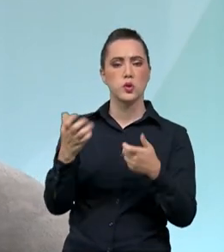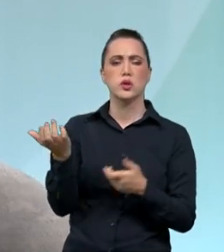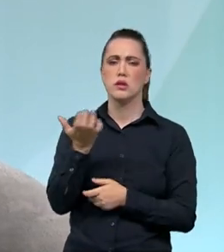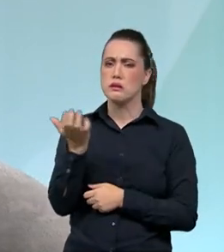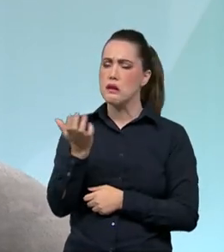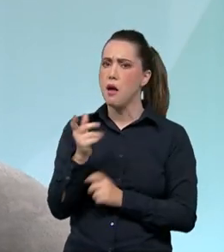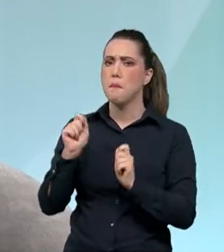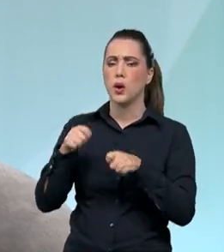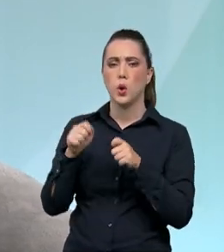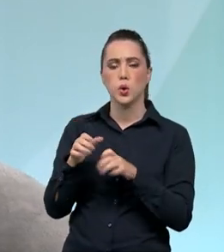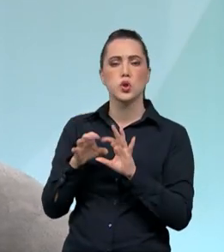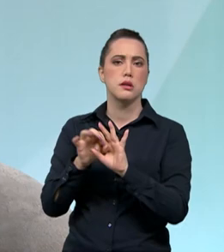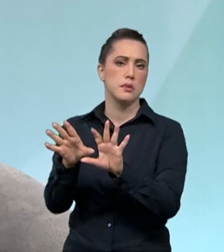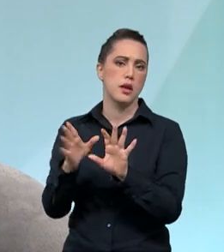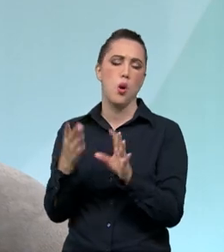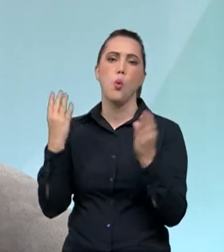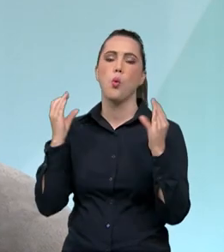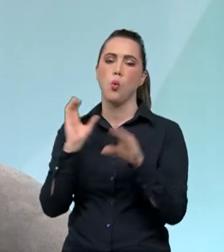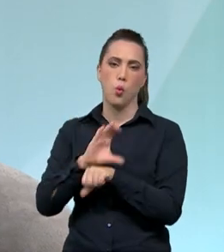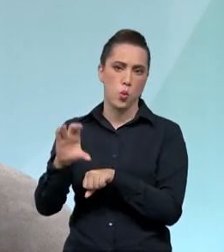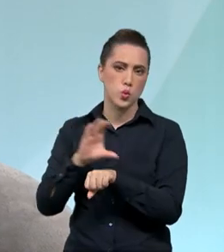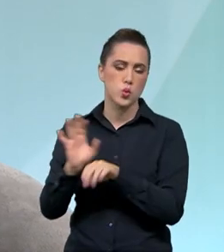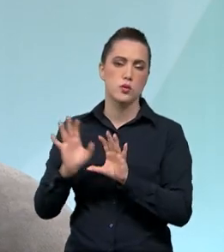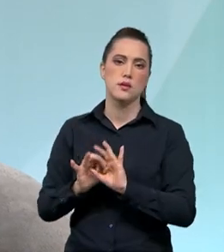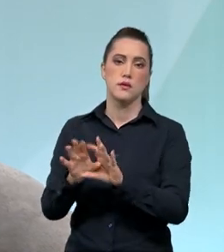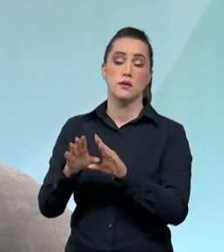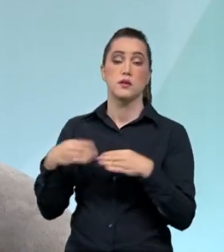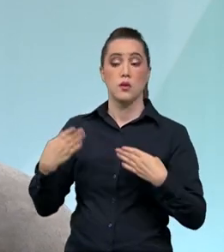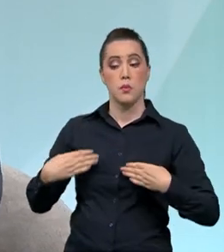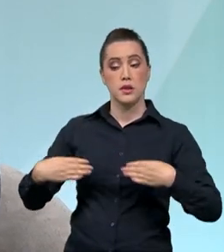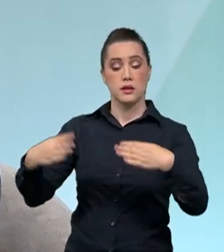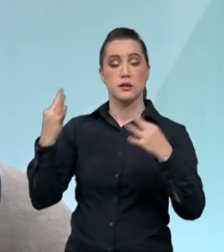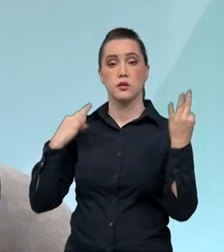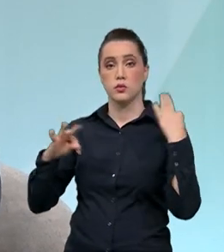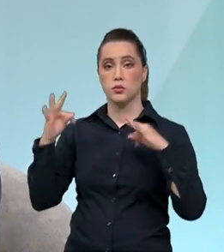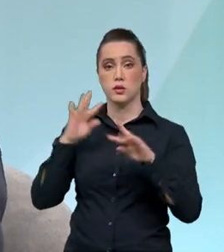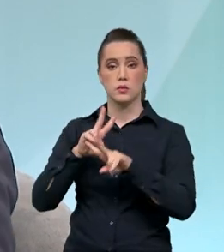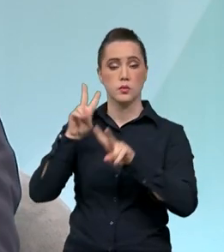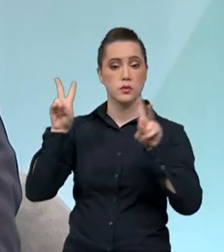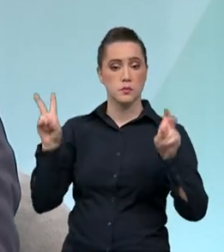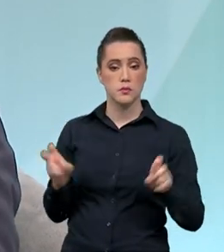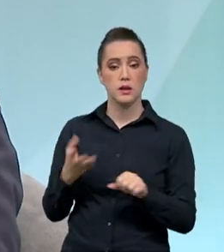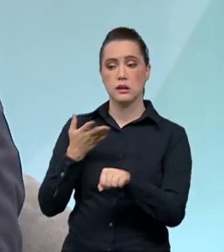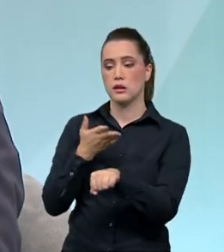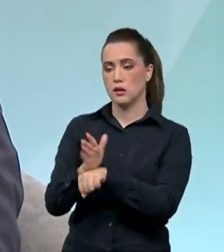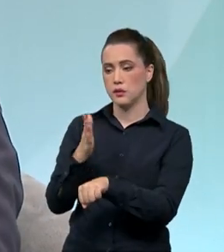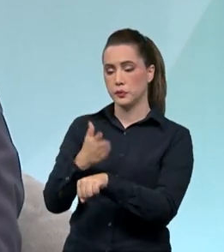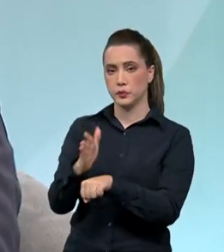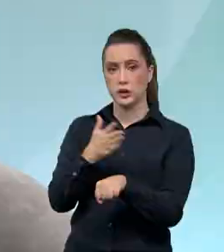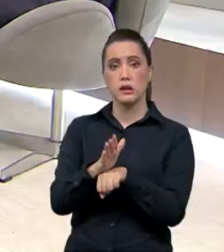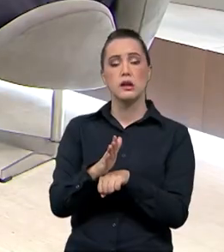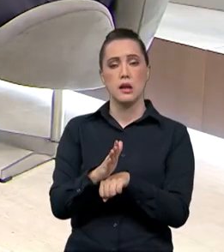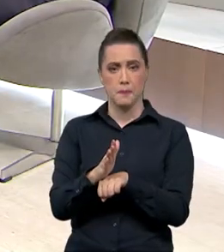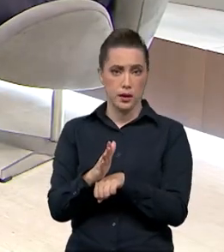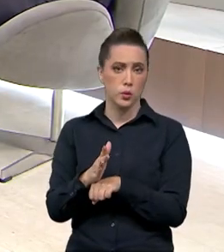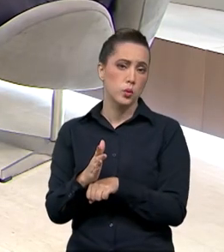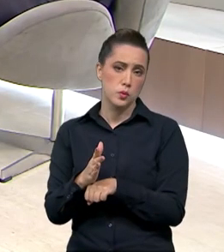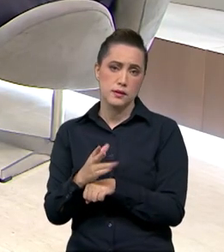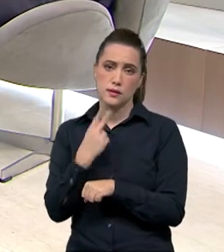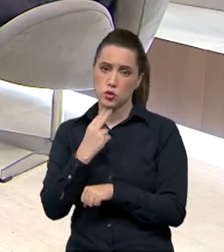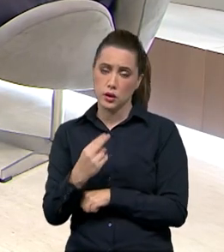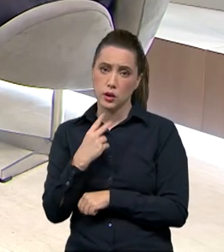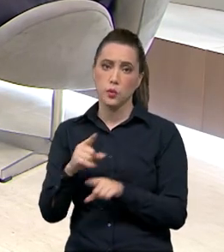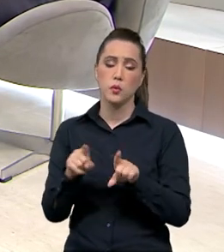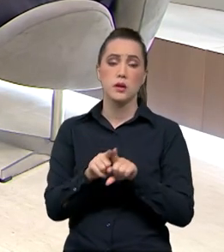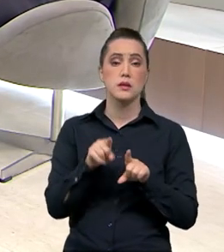os cursos, estão disponíveis. Então, o Ministério do Turismo vem investindo na questão da qualificação dos idiomas e a Embratu